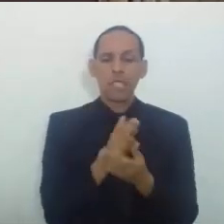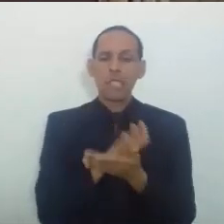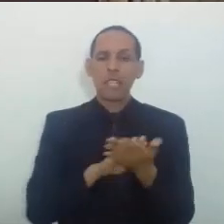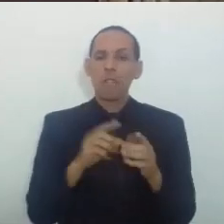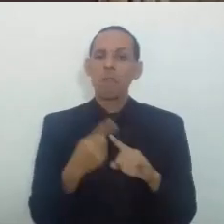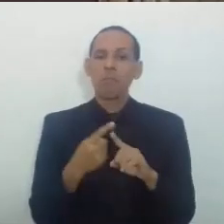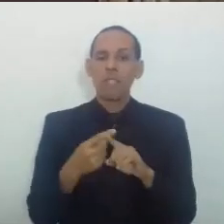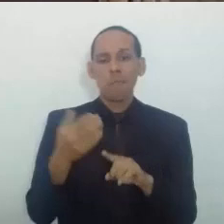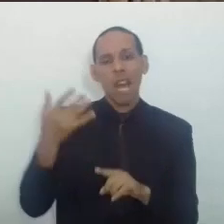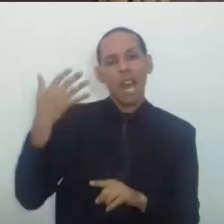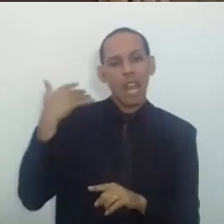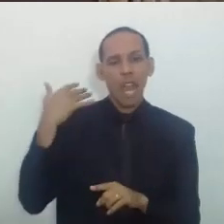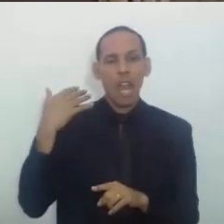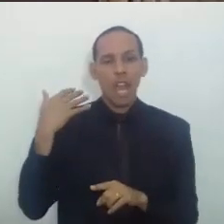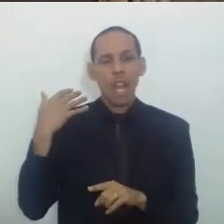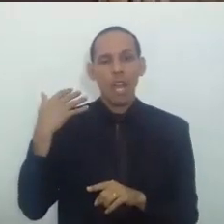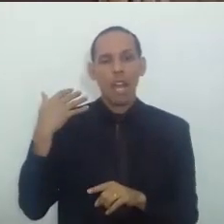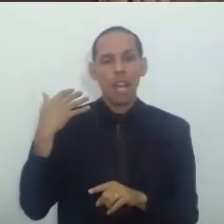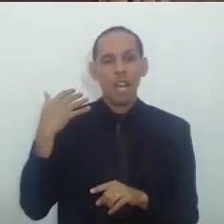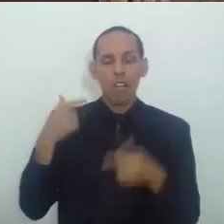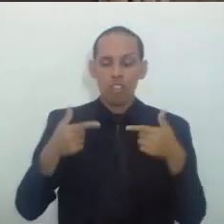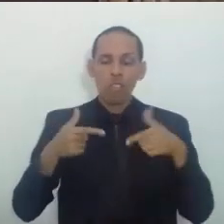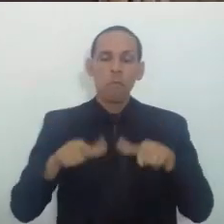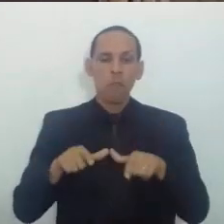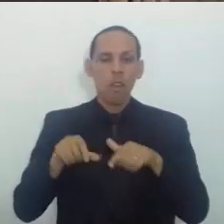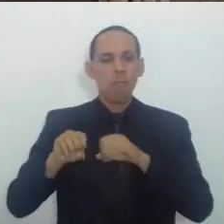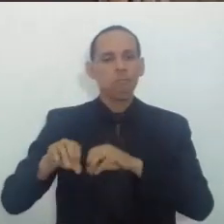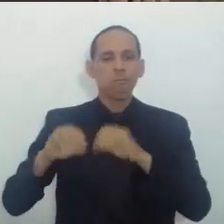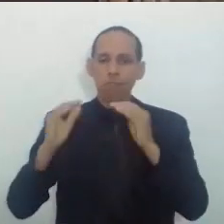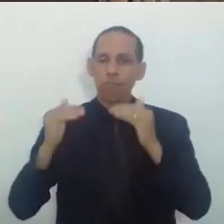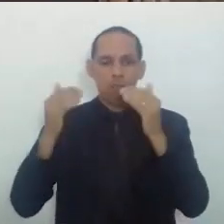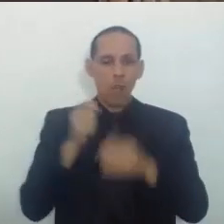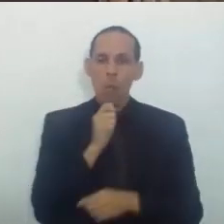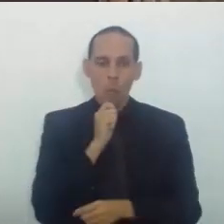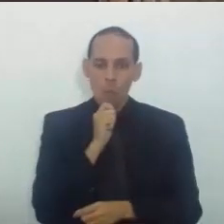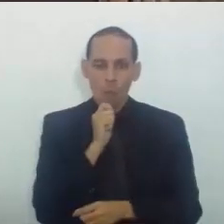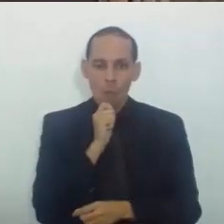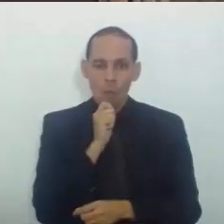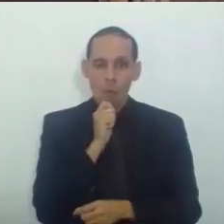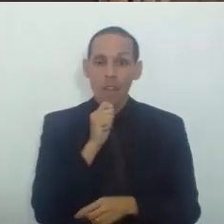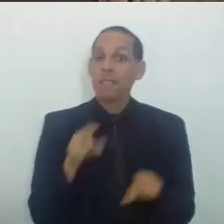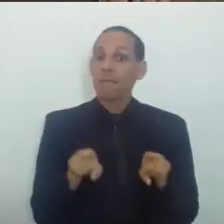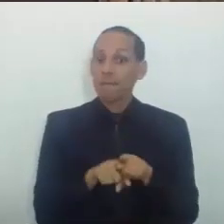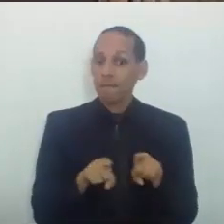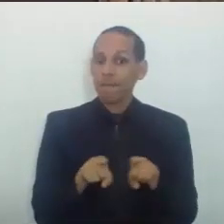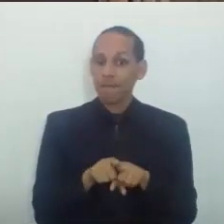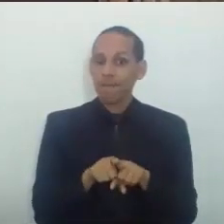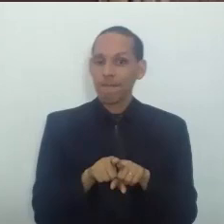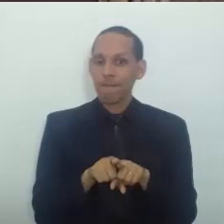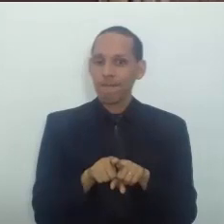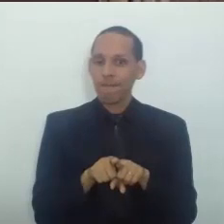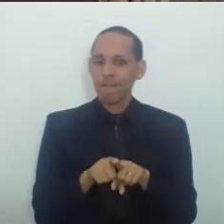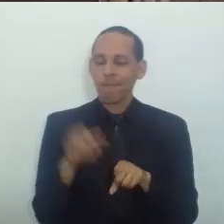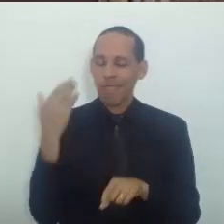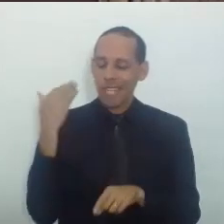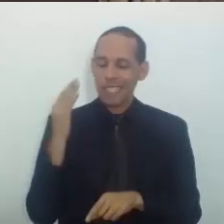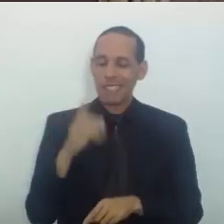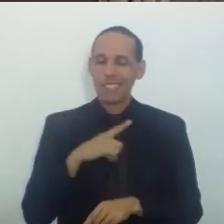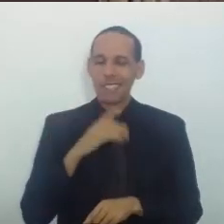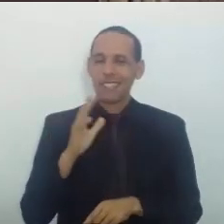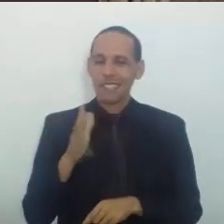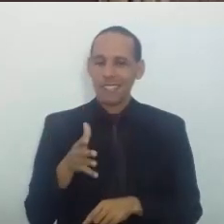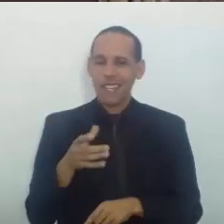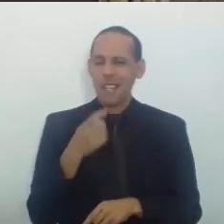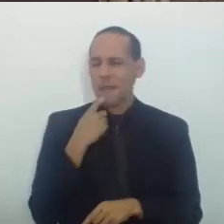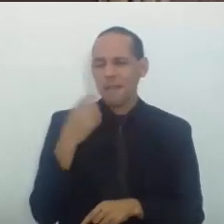naquele Momento O curso O diploma De nível Superior Há também E já houve Casos aqui Há pouco tempo